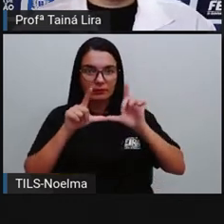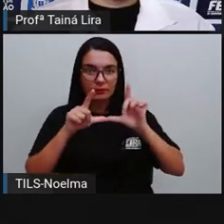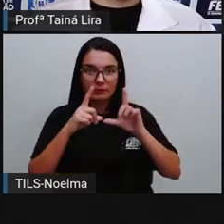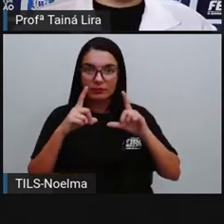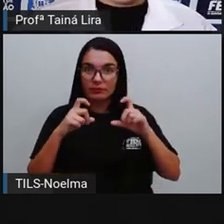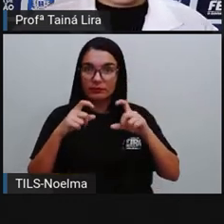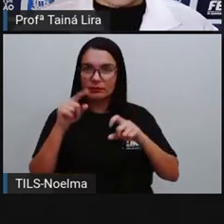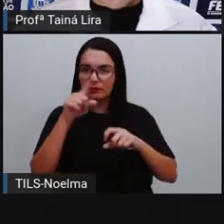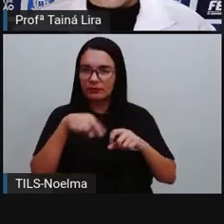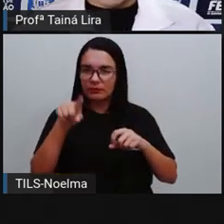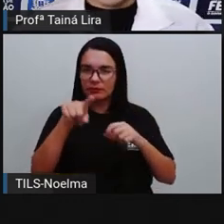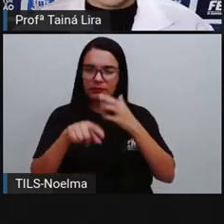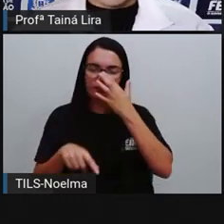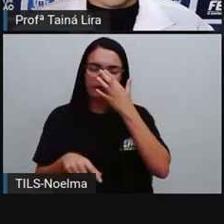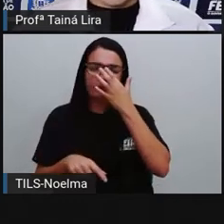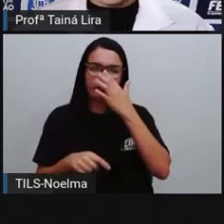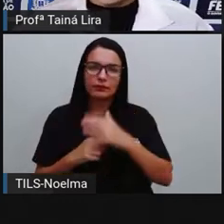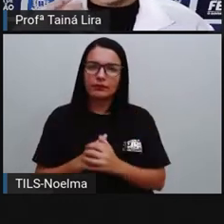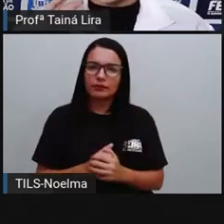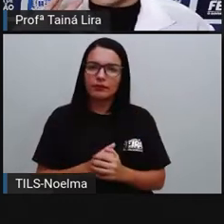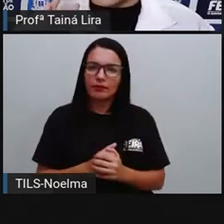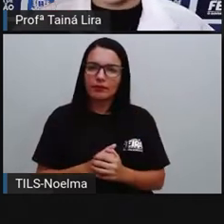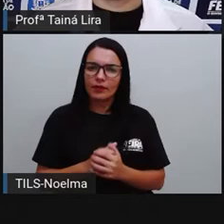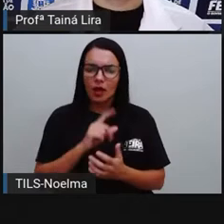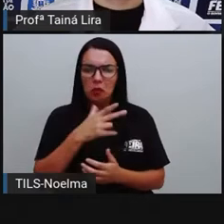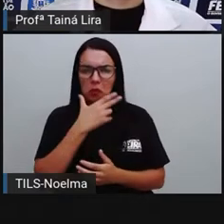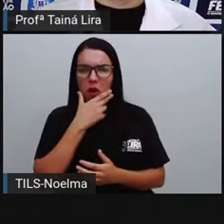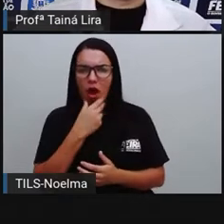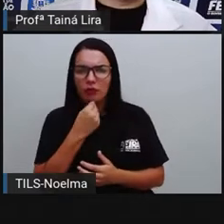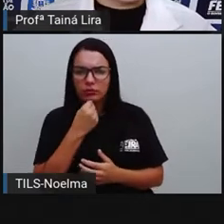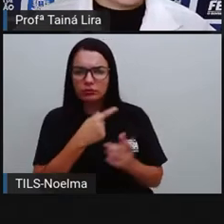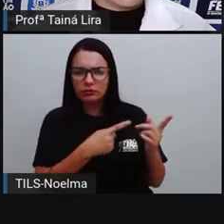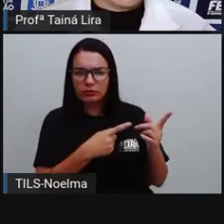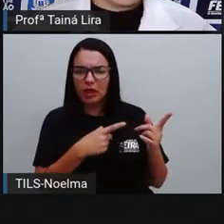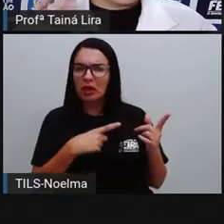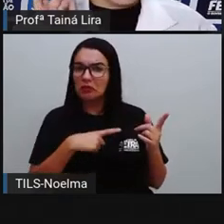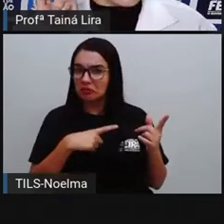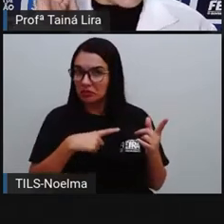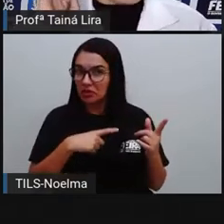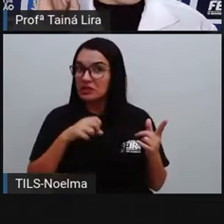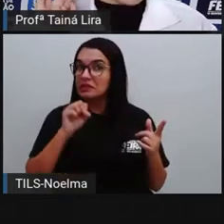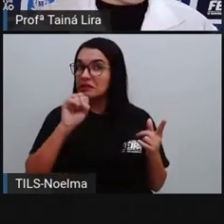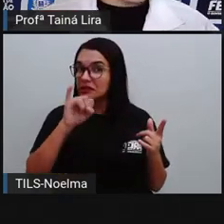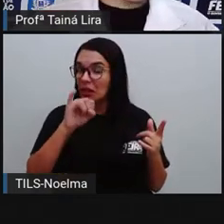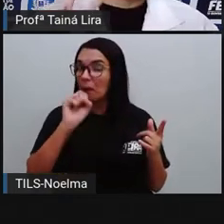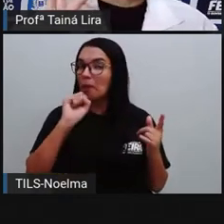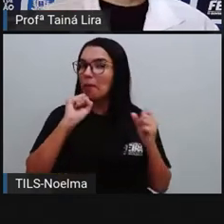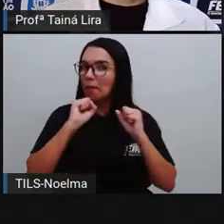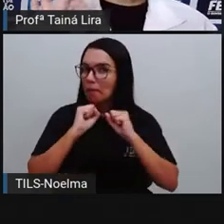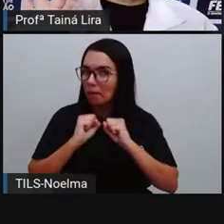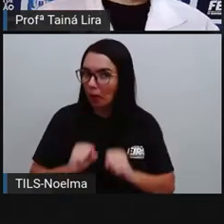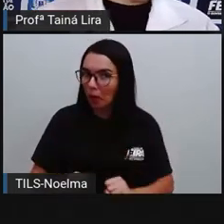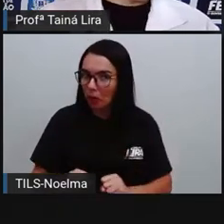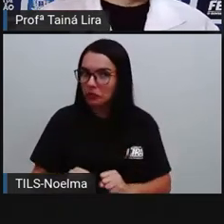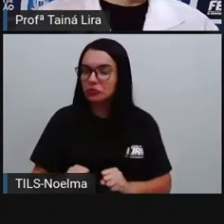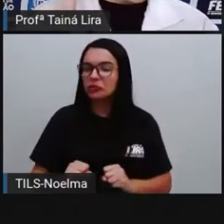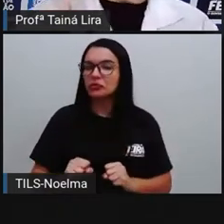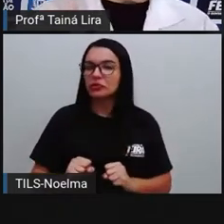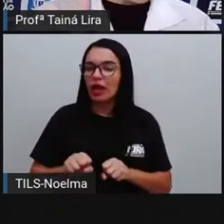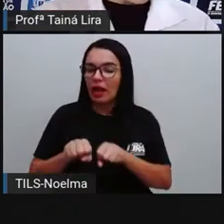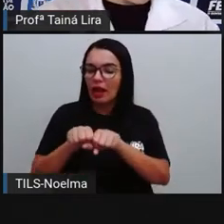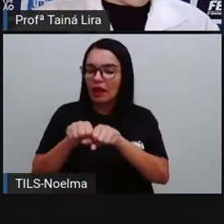eu quero que vocês vejam. Esse homem, ele diz ser capaz de quebrar